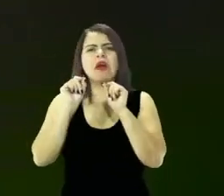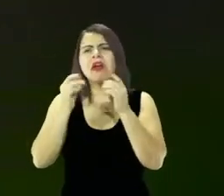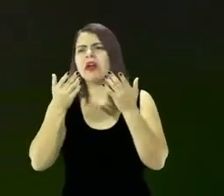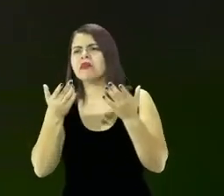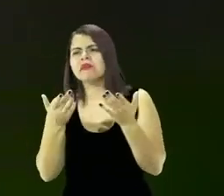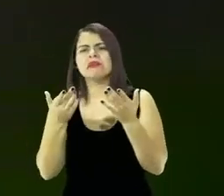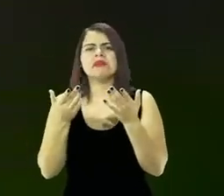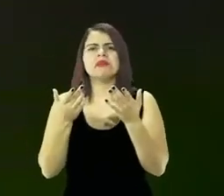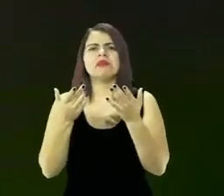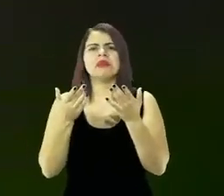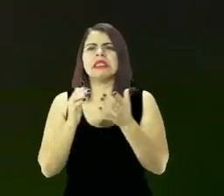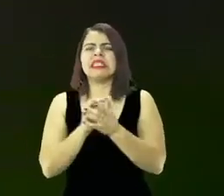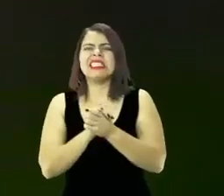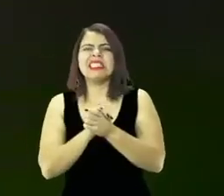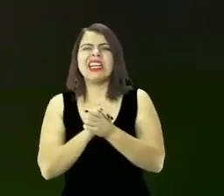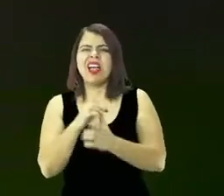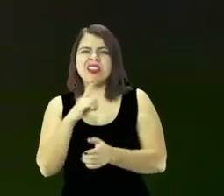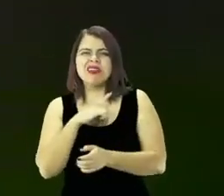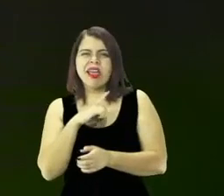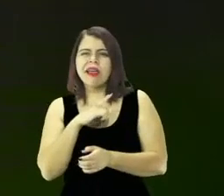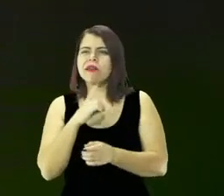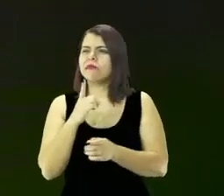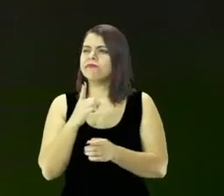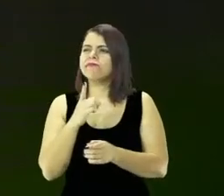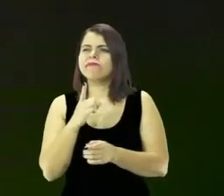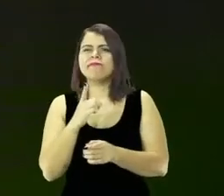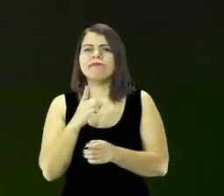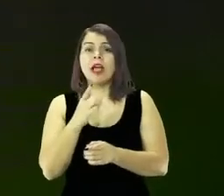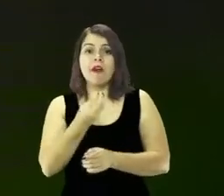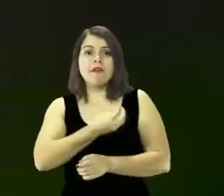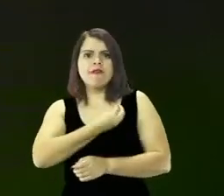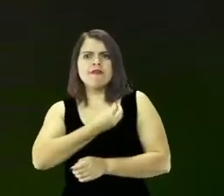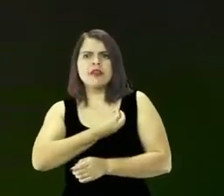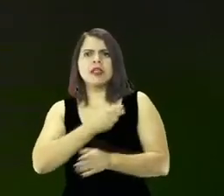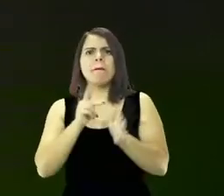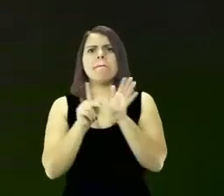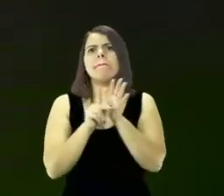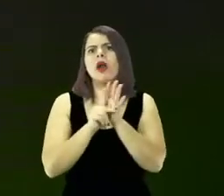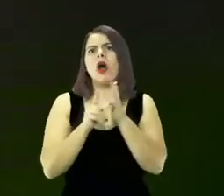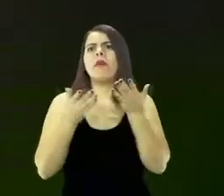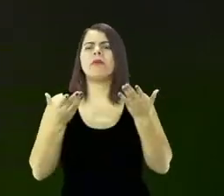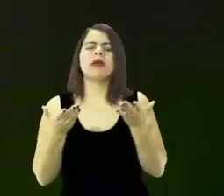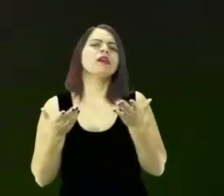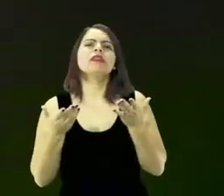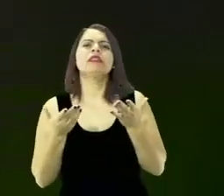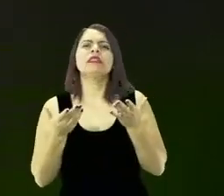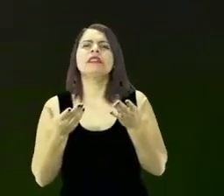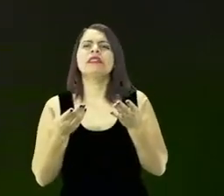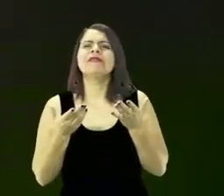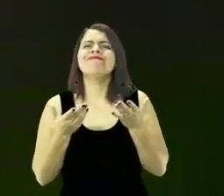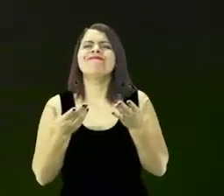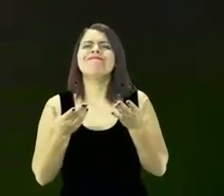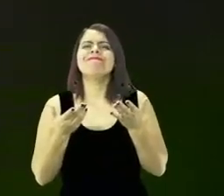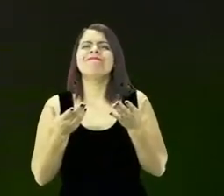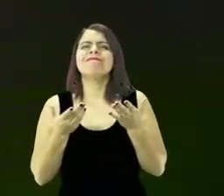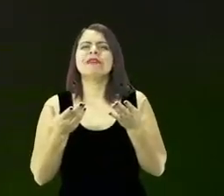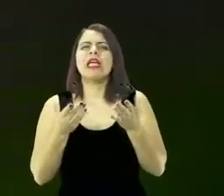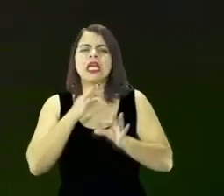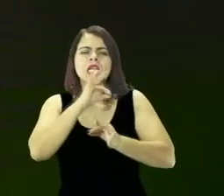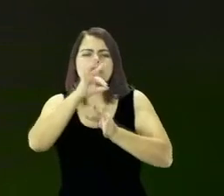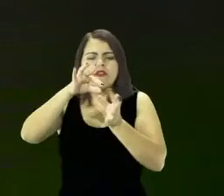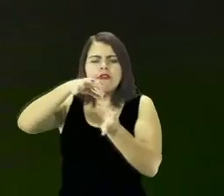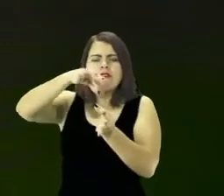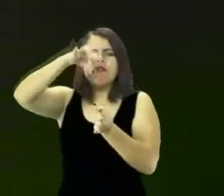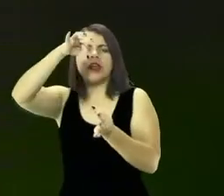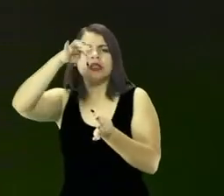Existe uma dinâmica que tem vida própria e que atua no coração e na mente das pessoas